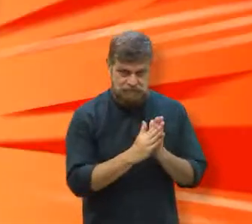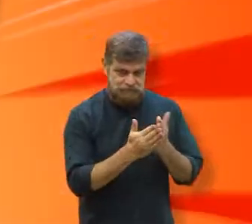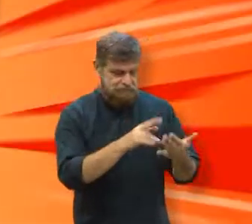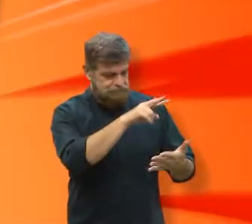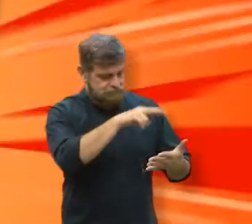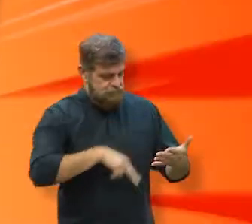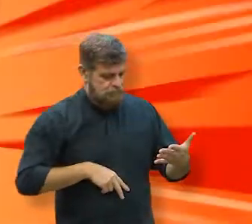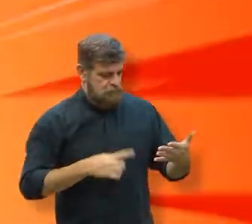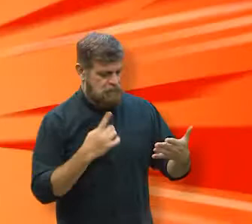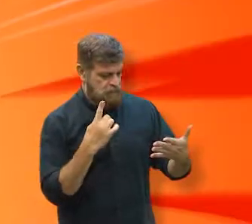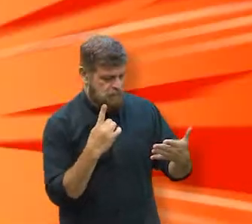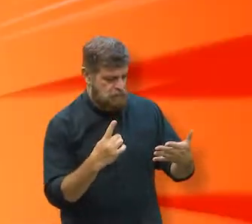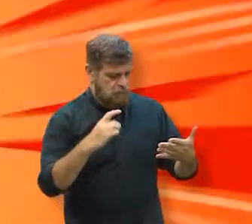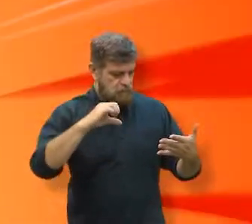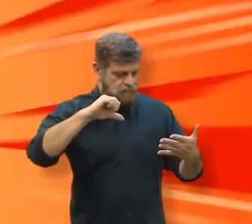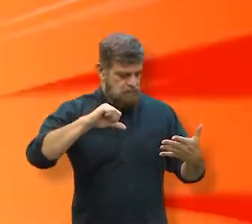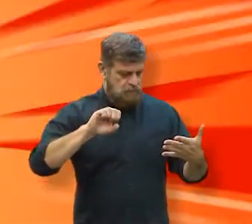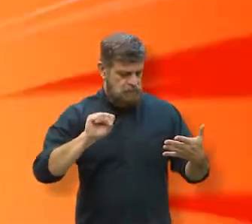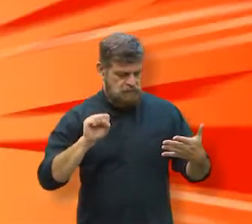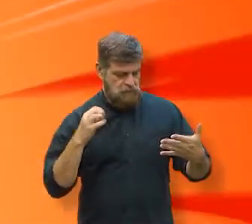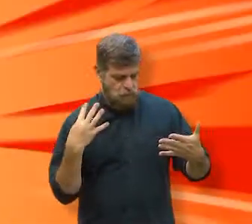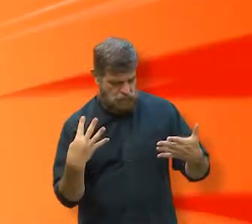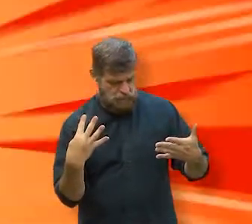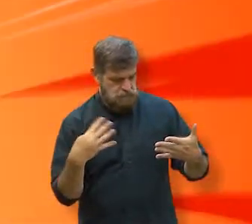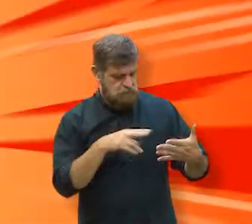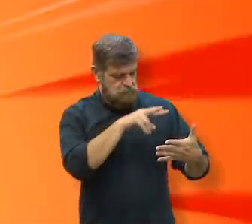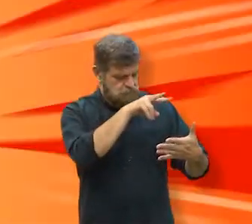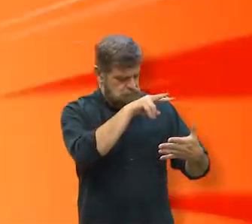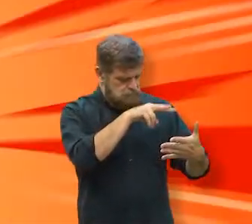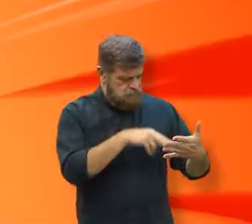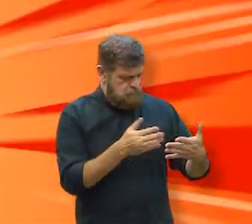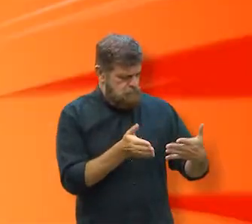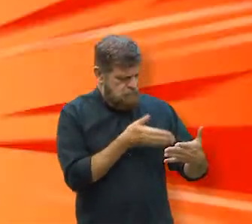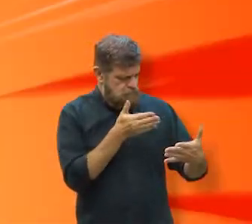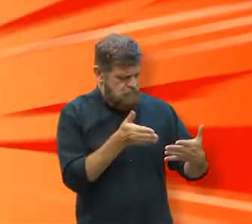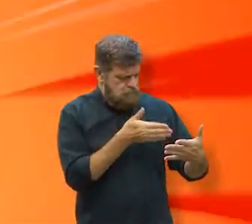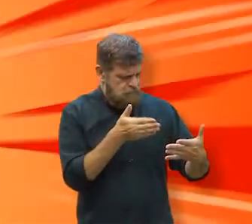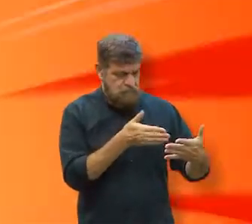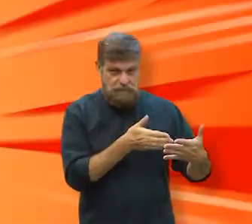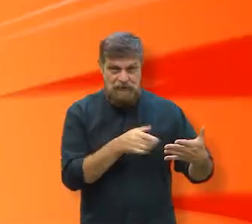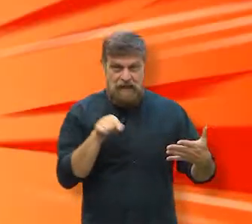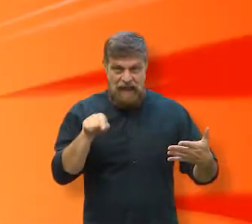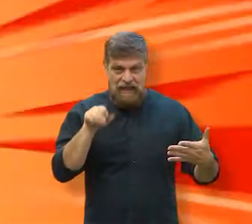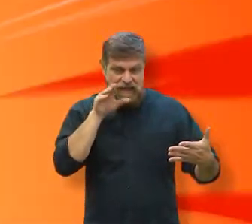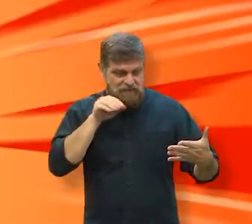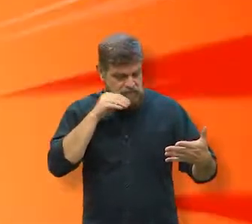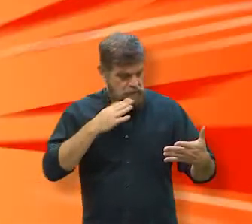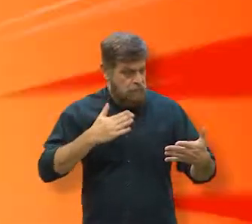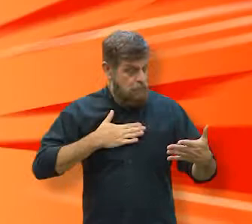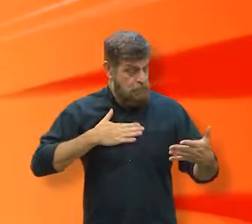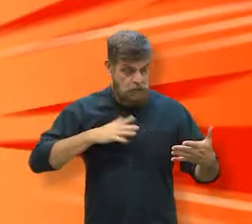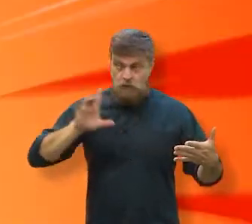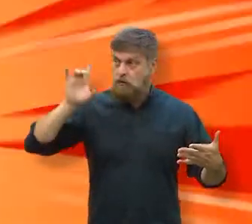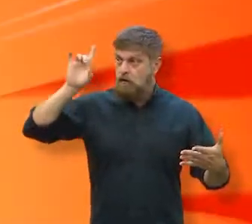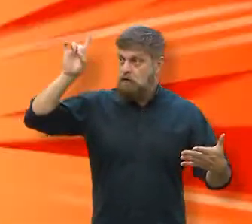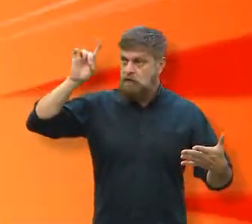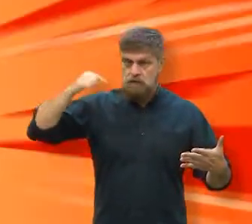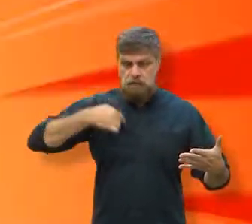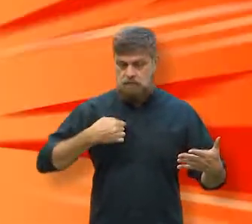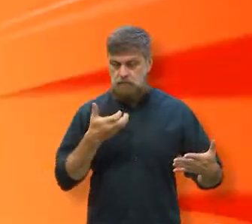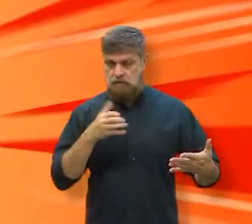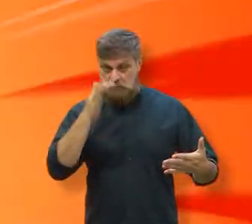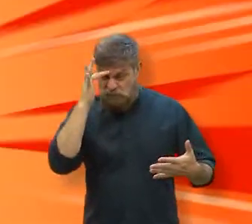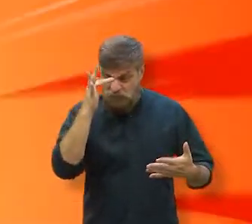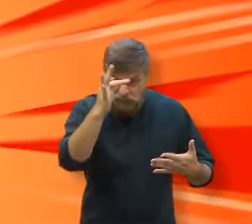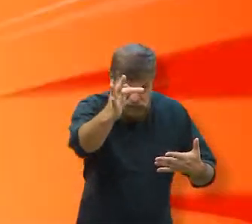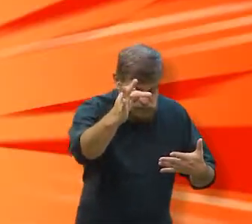ela está lendo 1984, 1984, e ela fala, Meu Deus, eu não